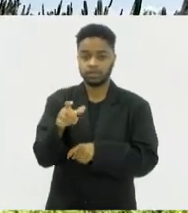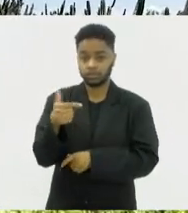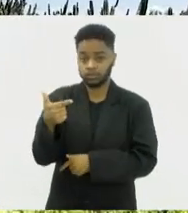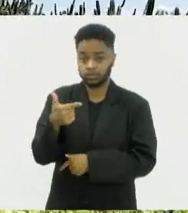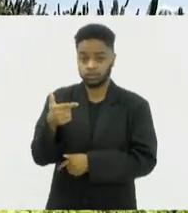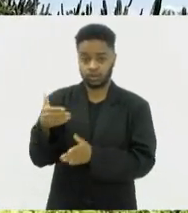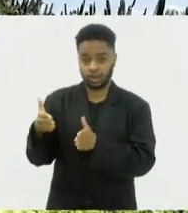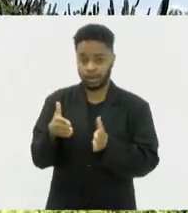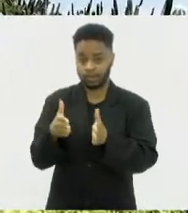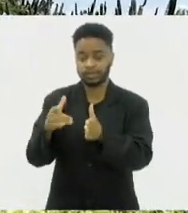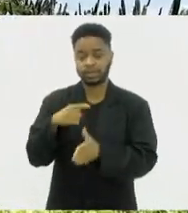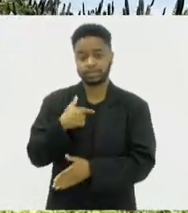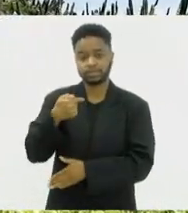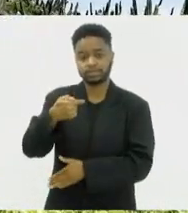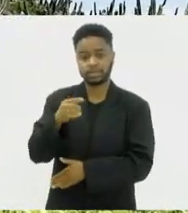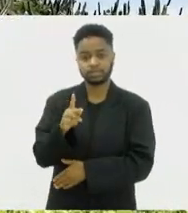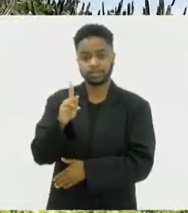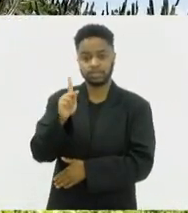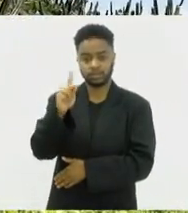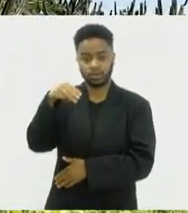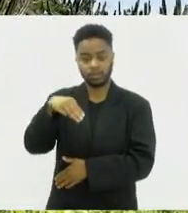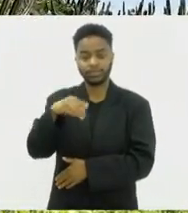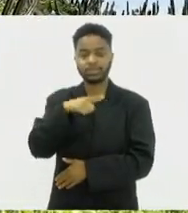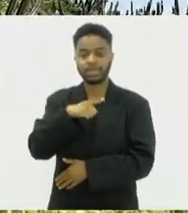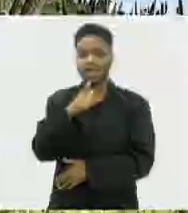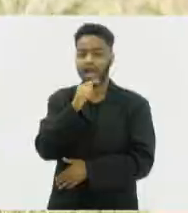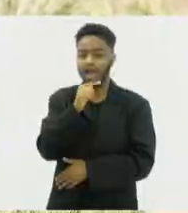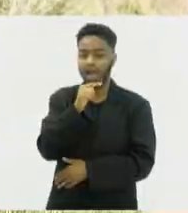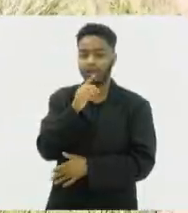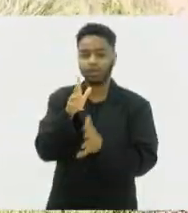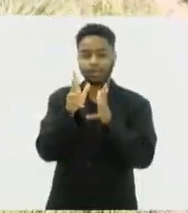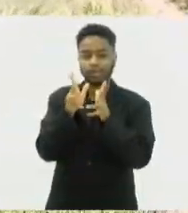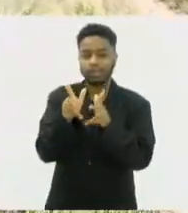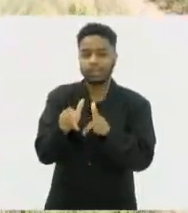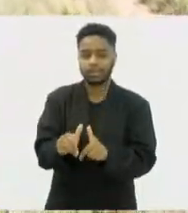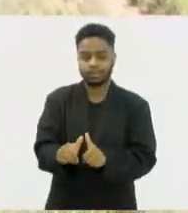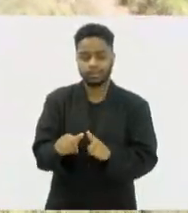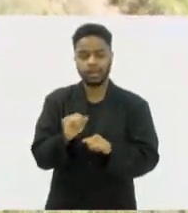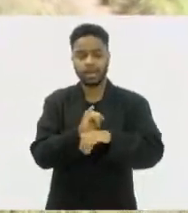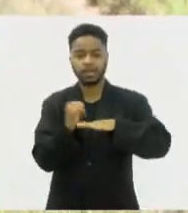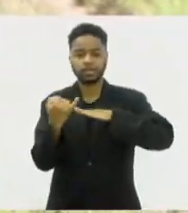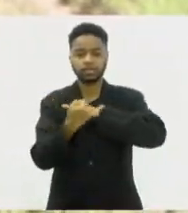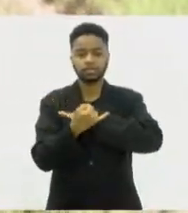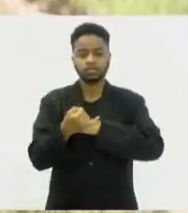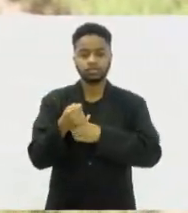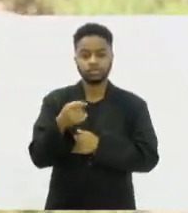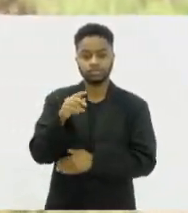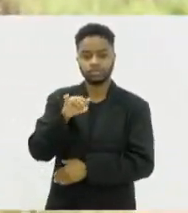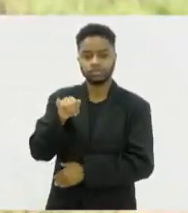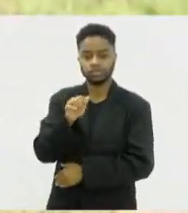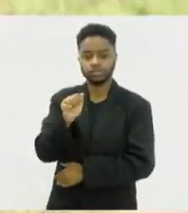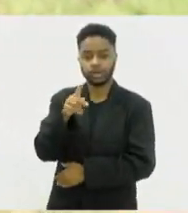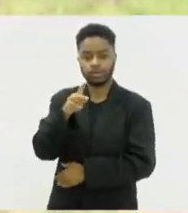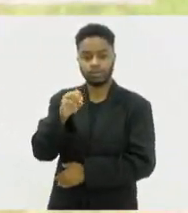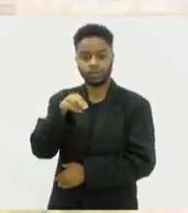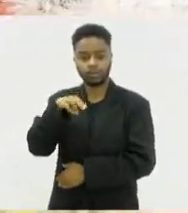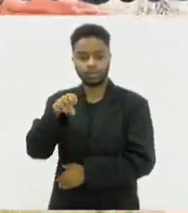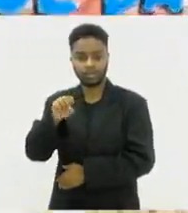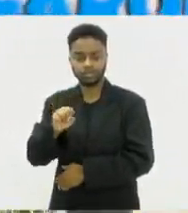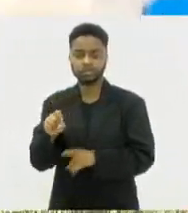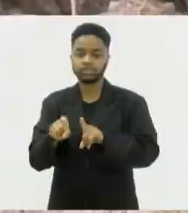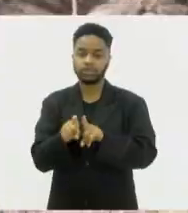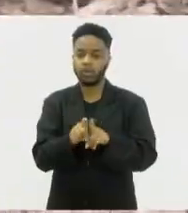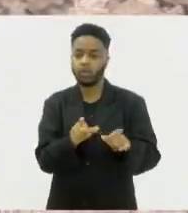sete quilômetros, estão as águas cristalinas da Ilha do Japonês, as vistas panorâmicas do farol da Lajinha e da Ponta do